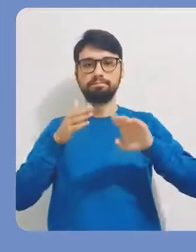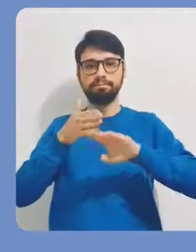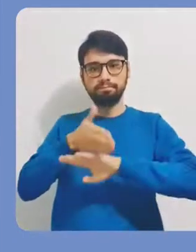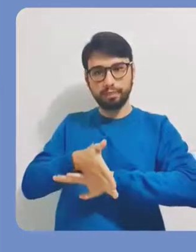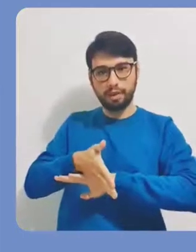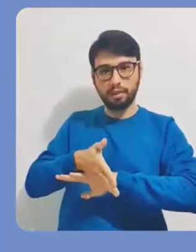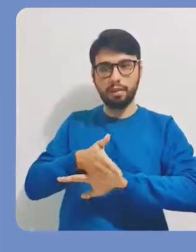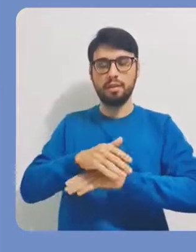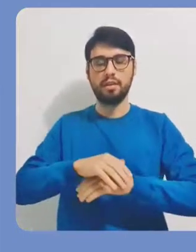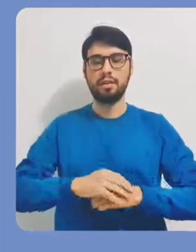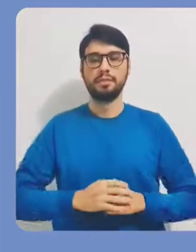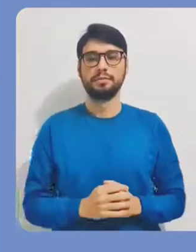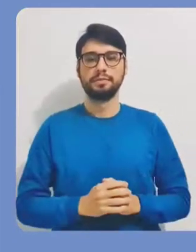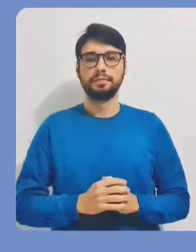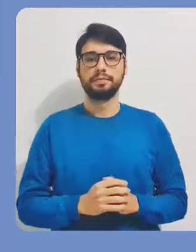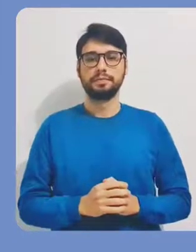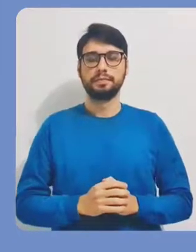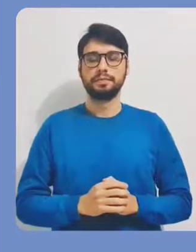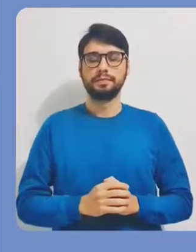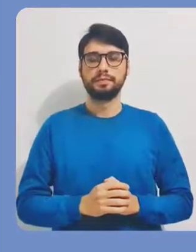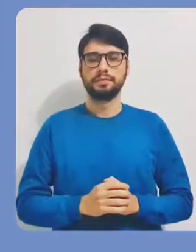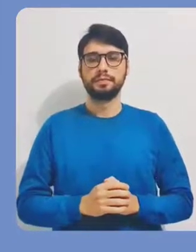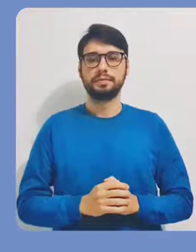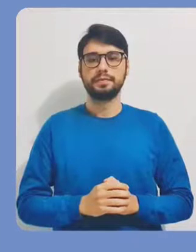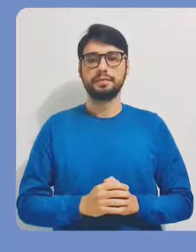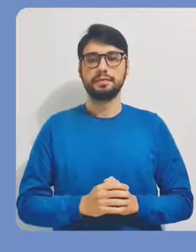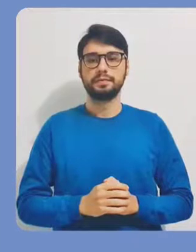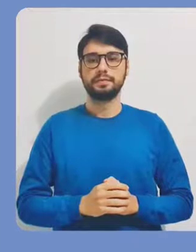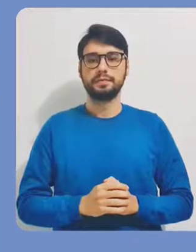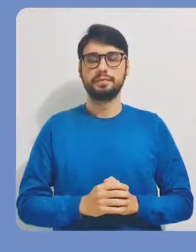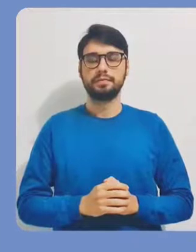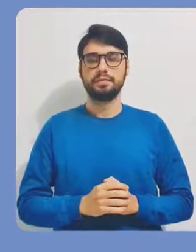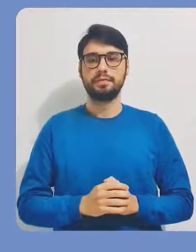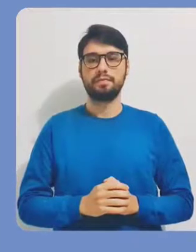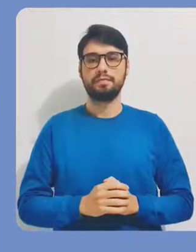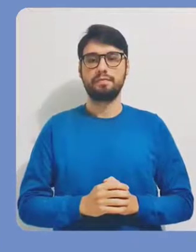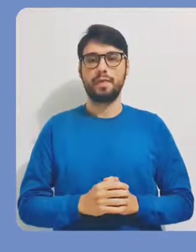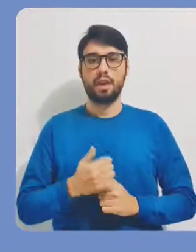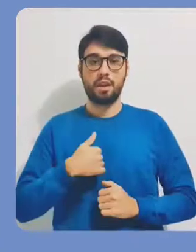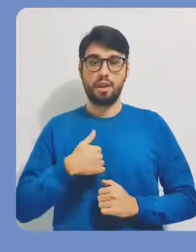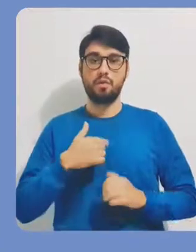edição, clicando na opção área restrita no canto superior da página.